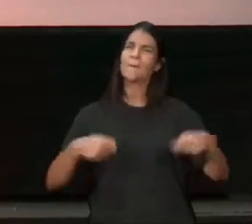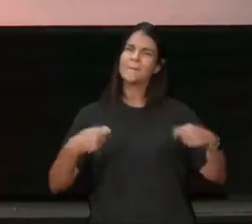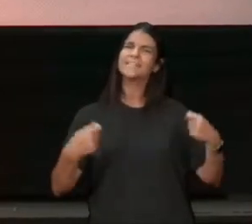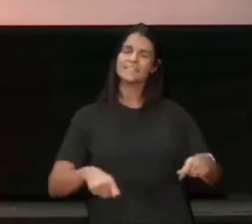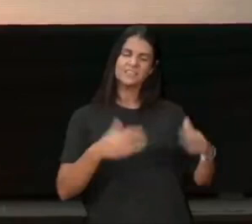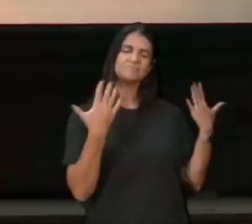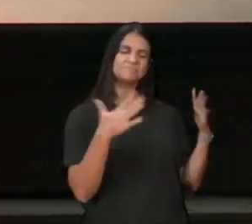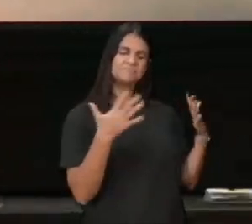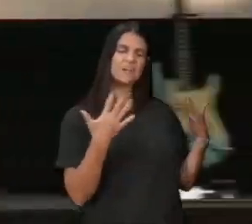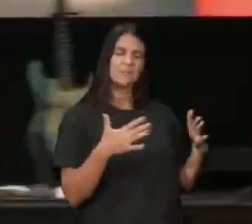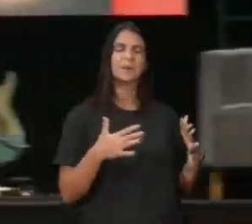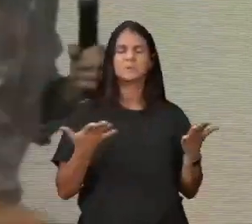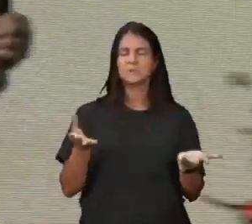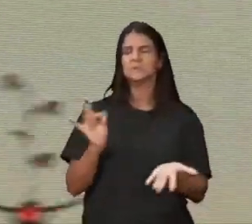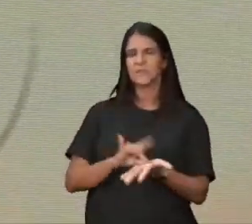o tiro está lá, já estou,